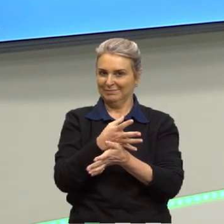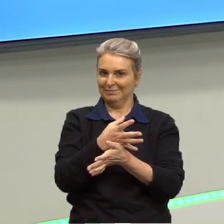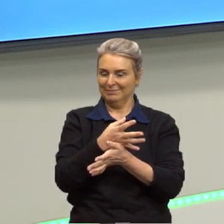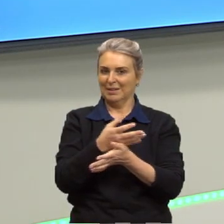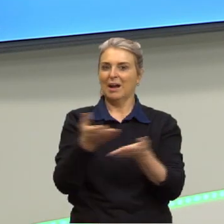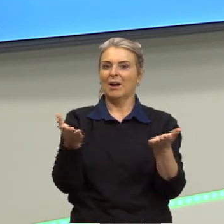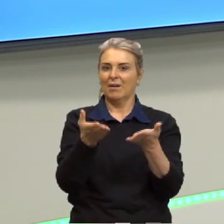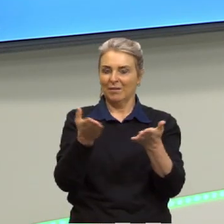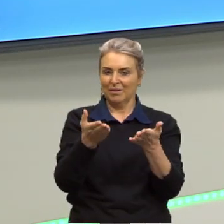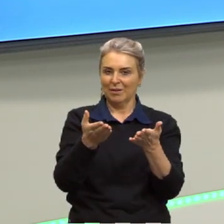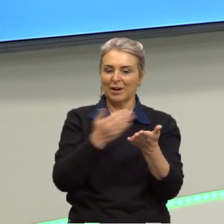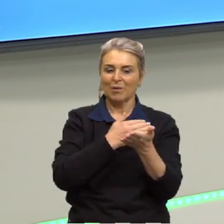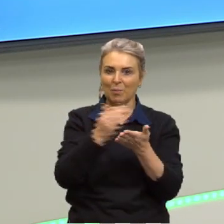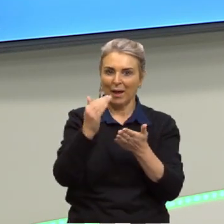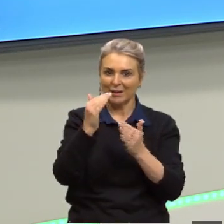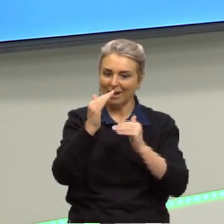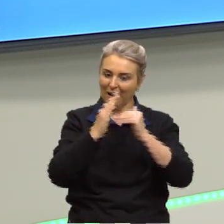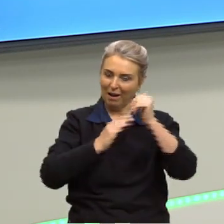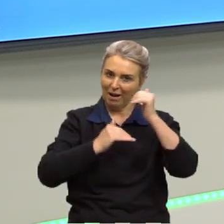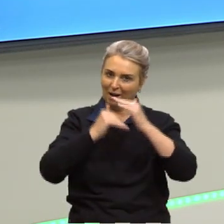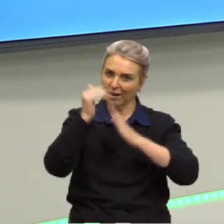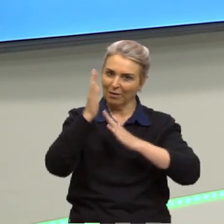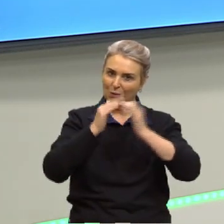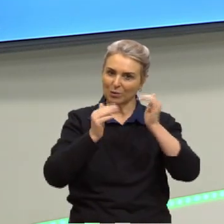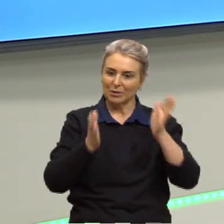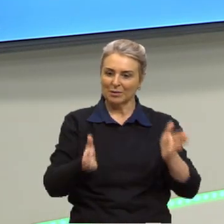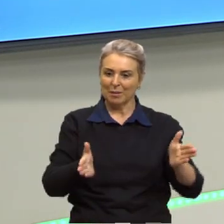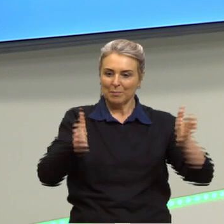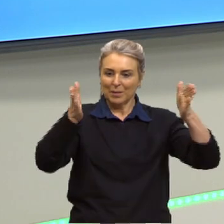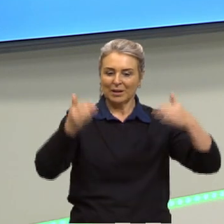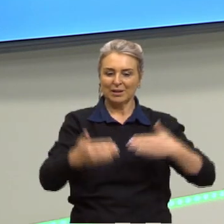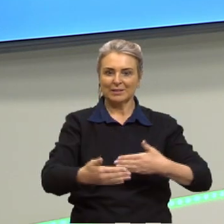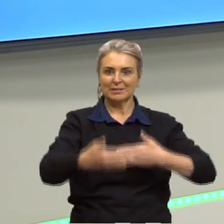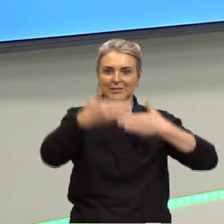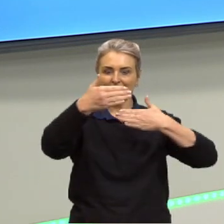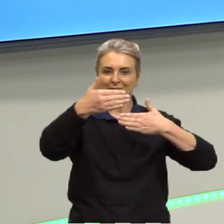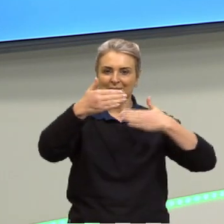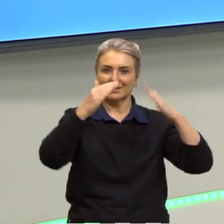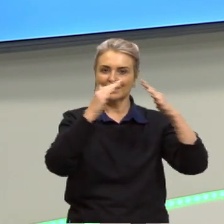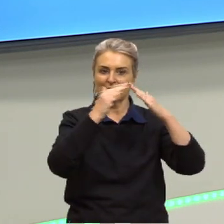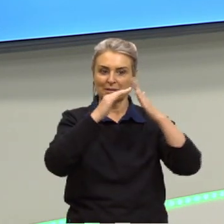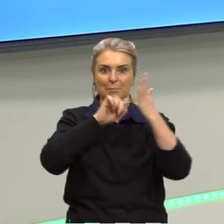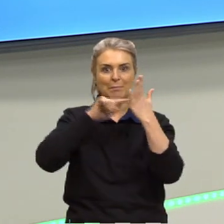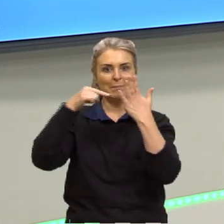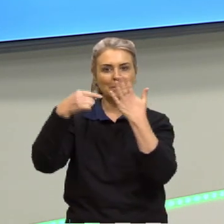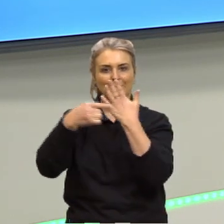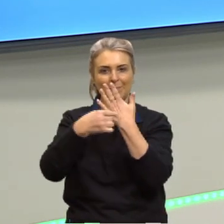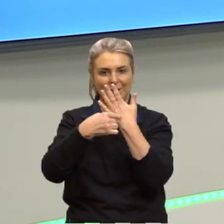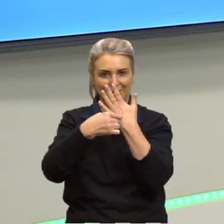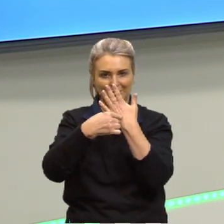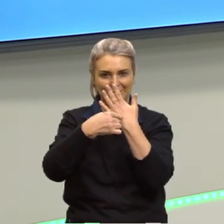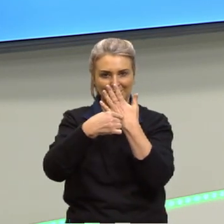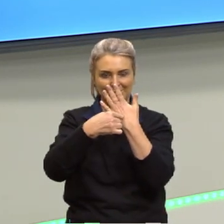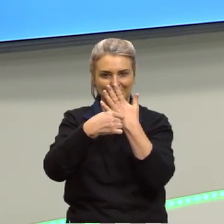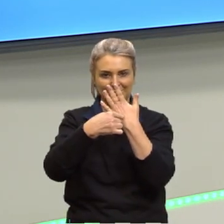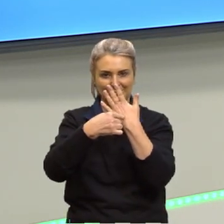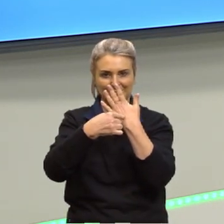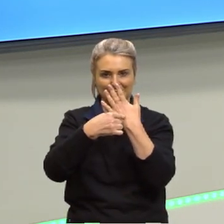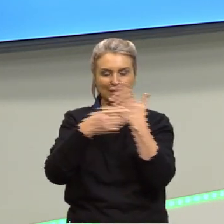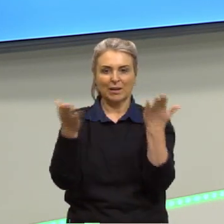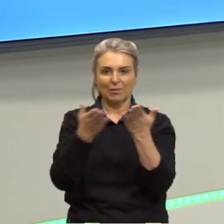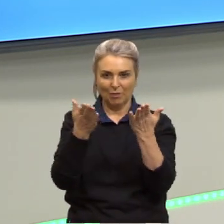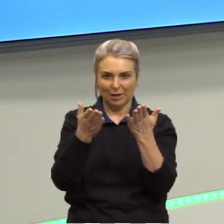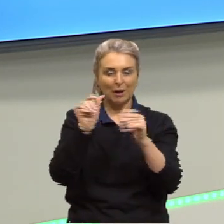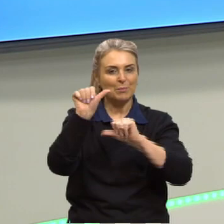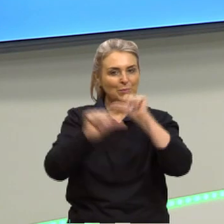e por isso eu já estou fazendo com vocês essas construções e esse encadeamento para o nível da sintaxe.